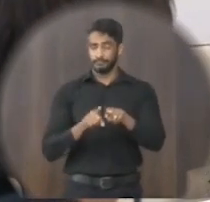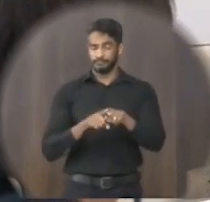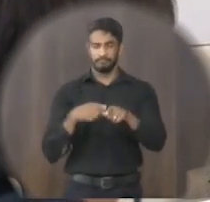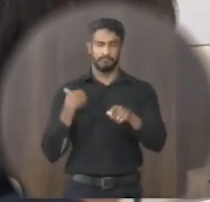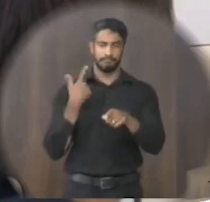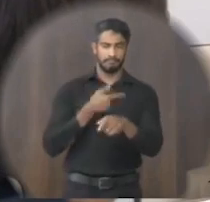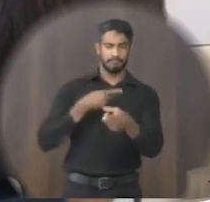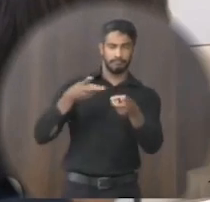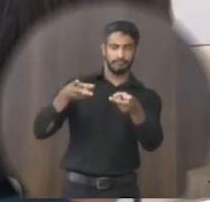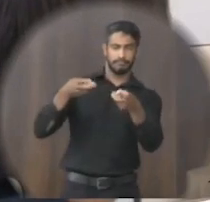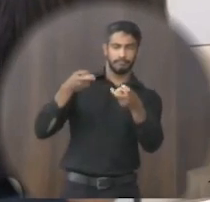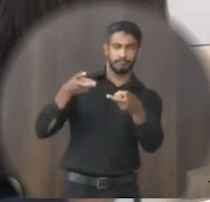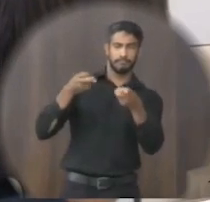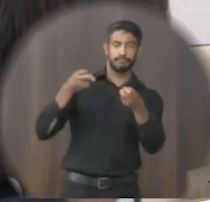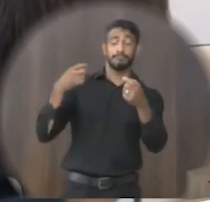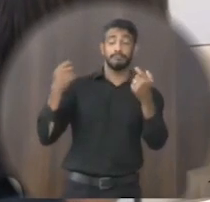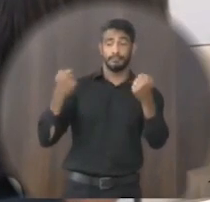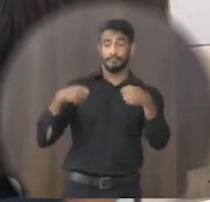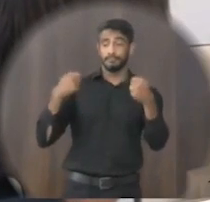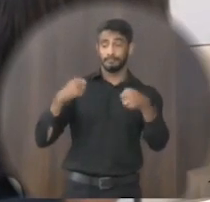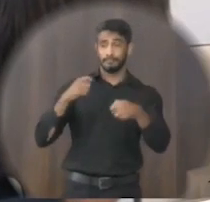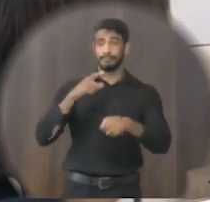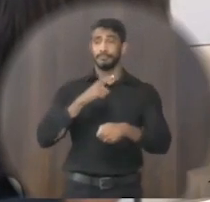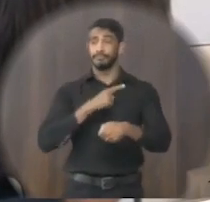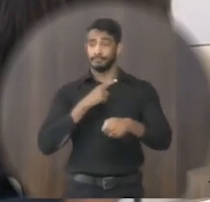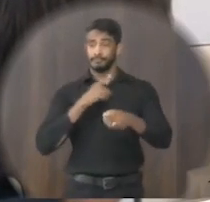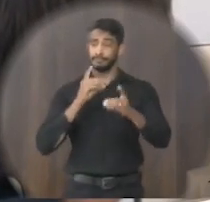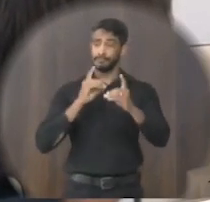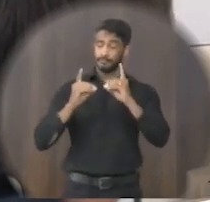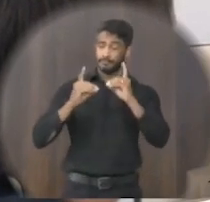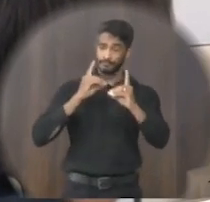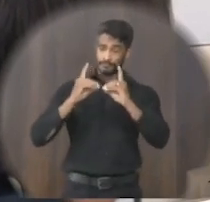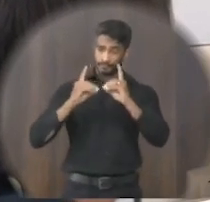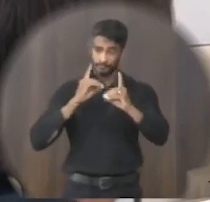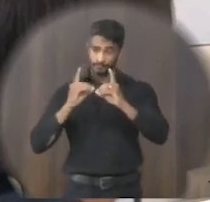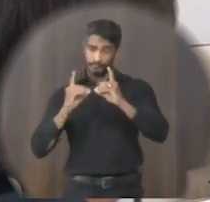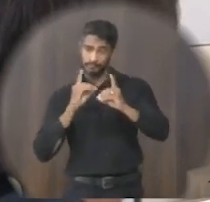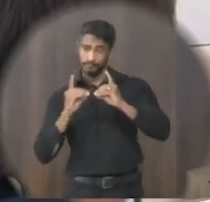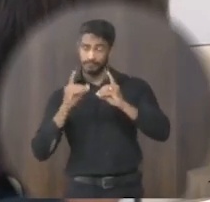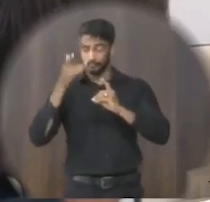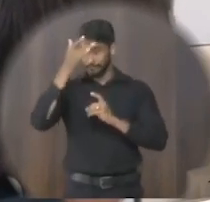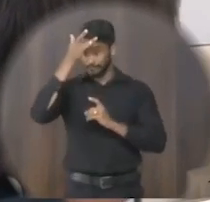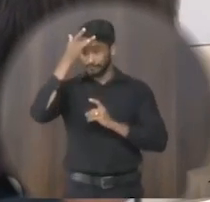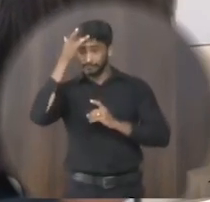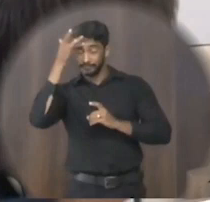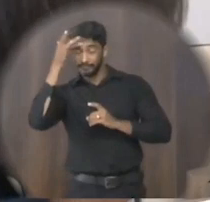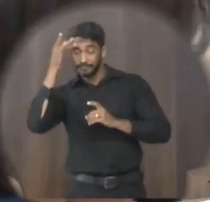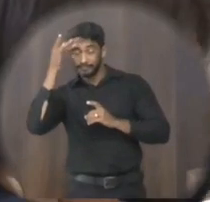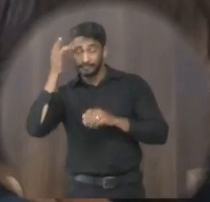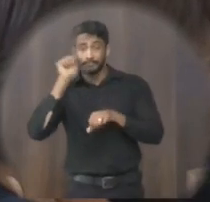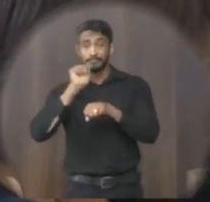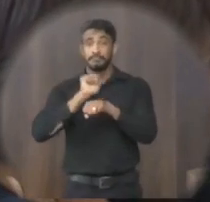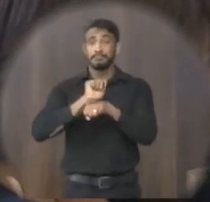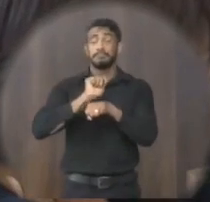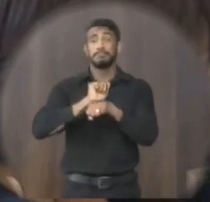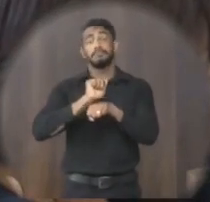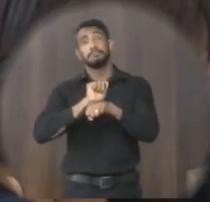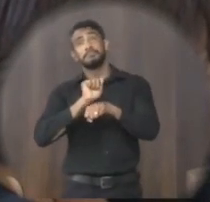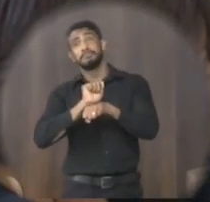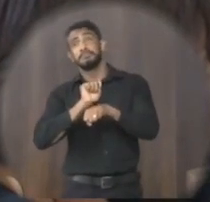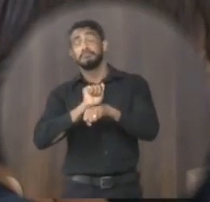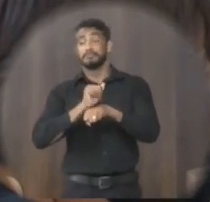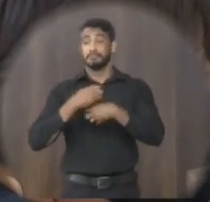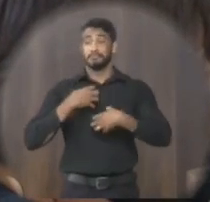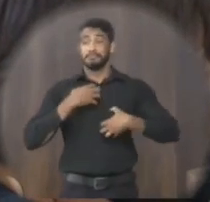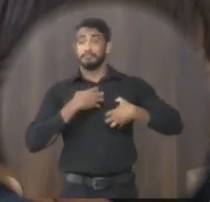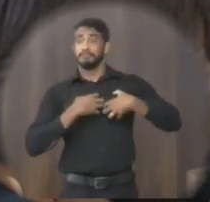percebendo é que está precisando ter um diálogo para que as pessoas não fiquem com tanta com tanta